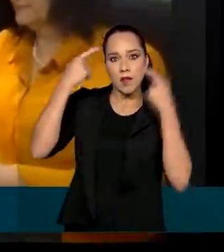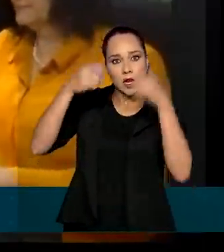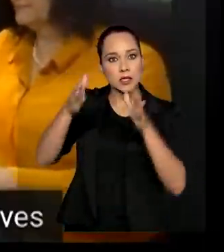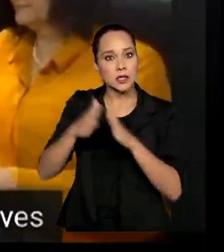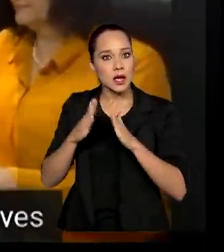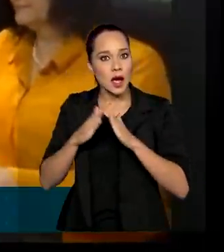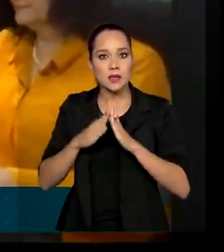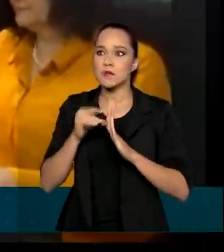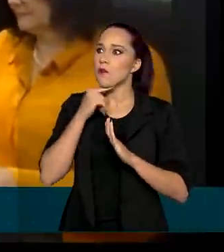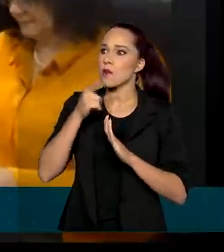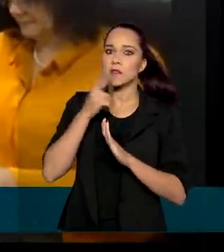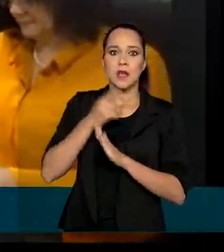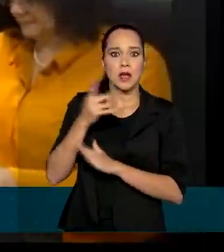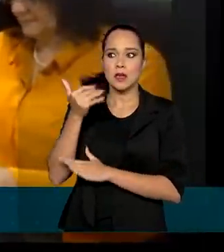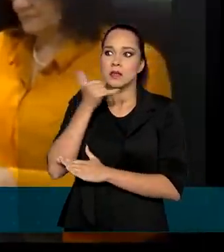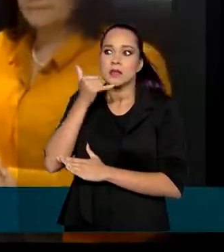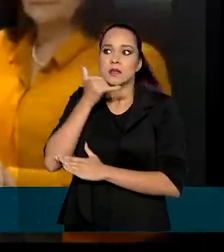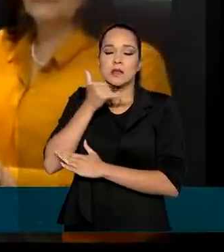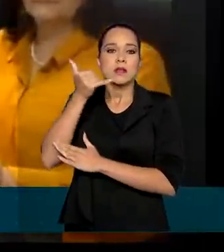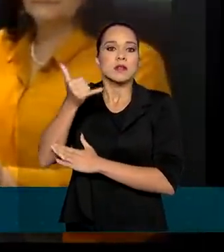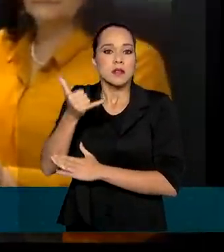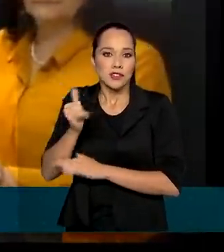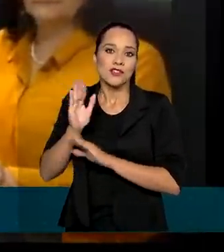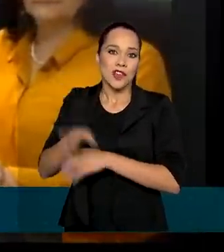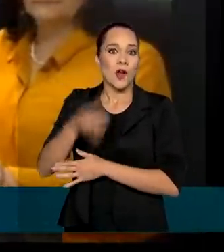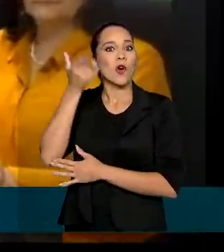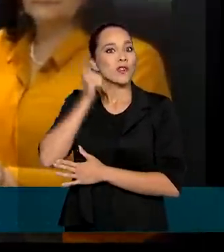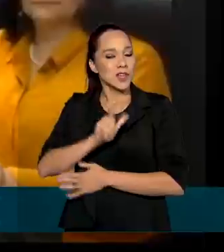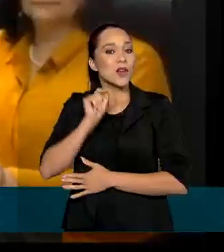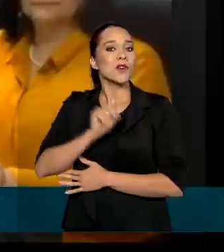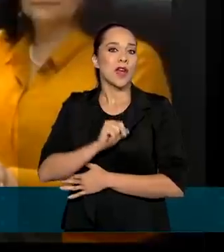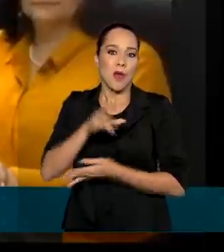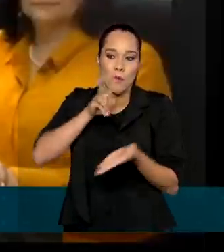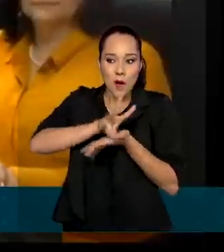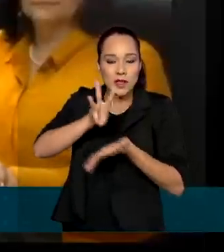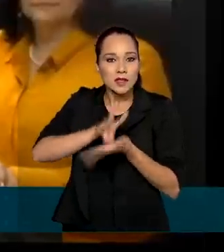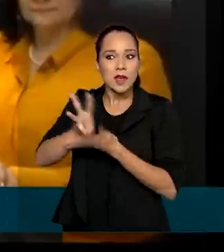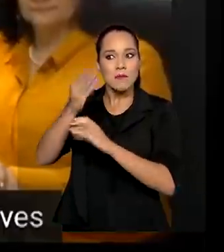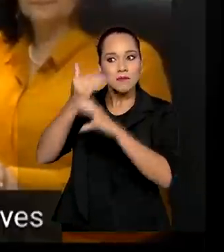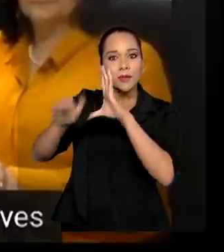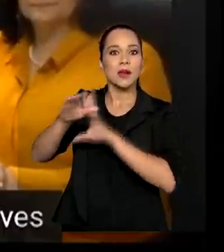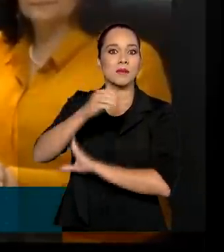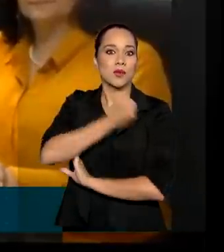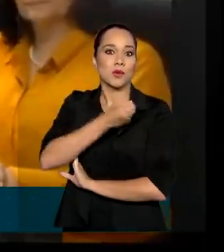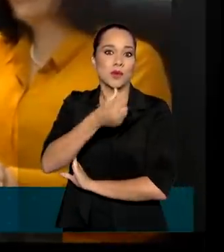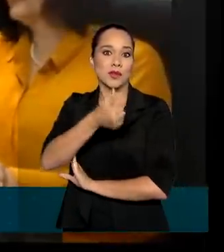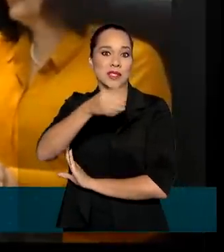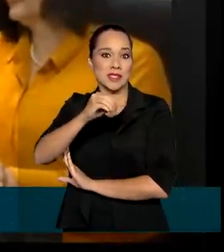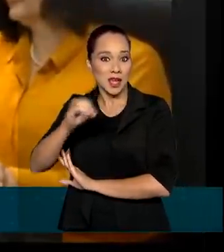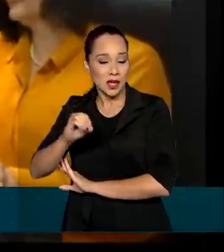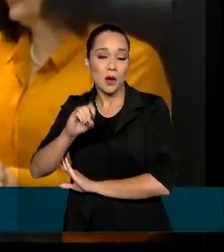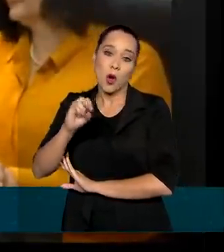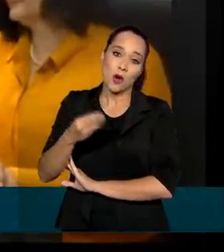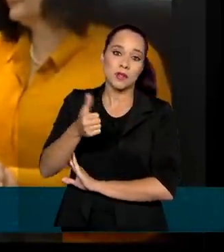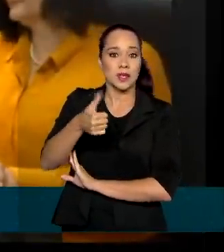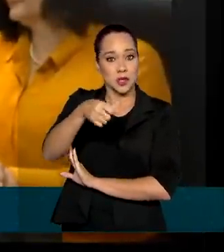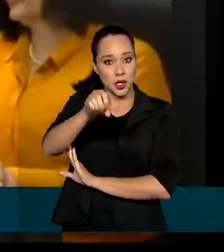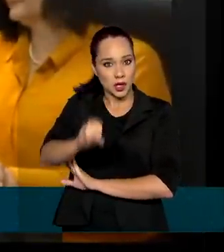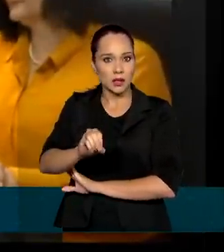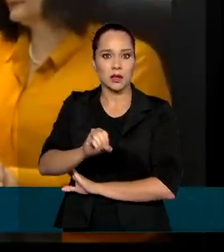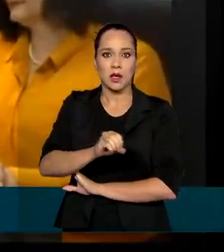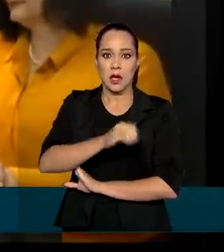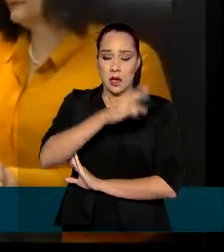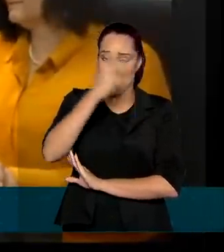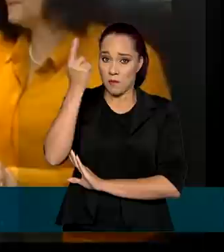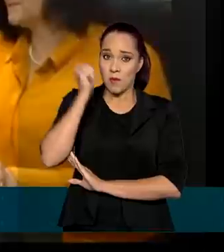conseguem pegar o telefone para ligar para ninguém, já conseguem mandar um WhatsApp para o 100 ou para o 180. Mulheres que estão ao